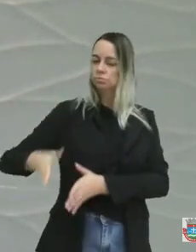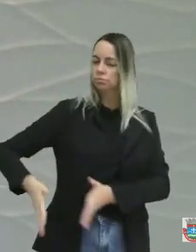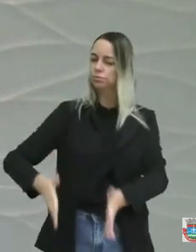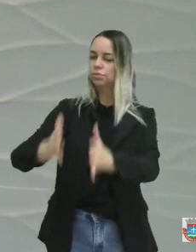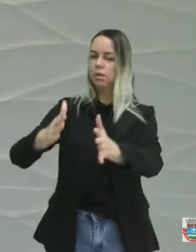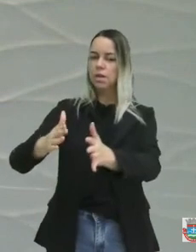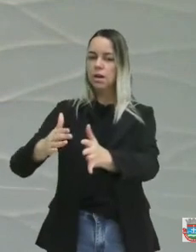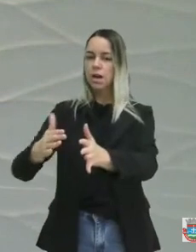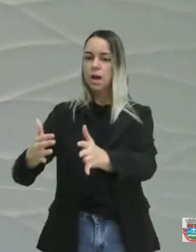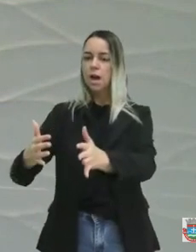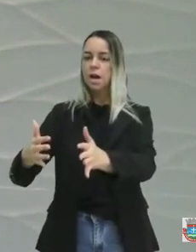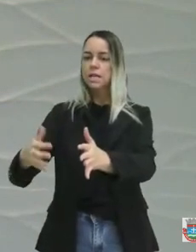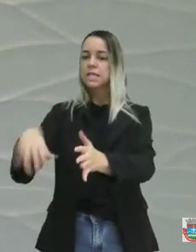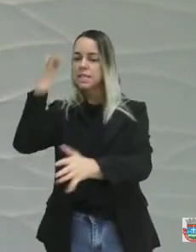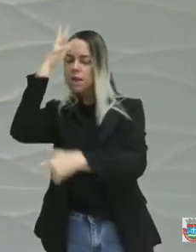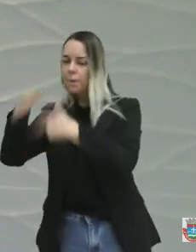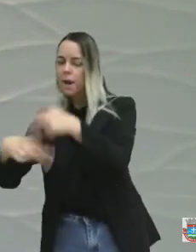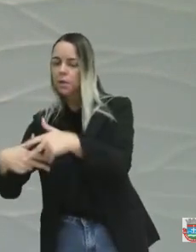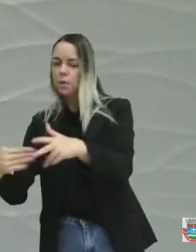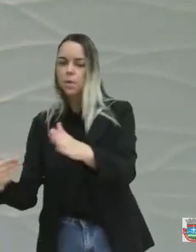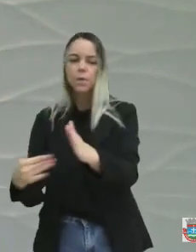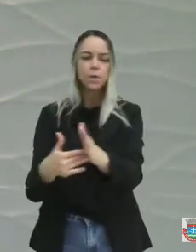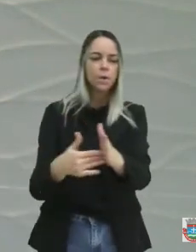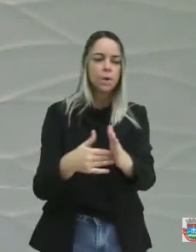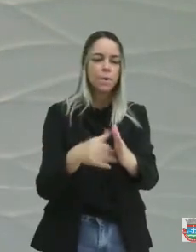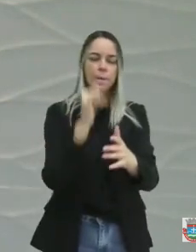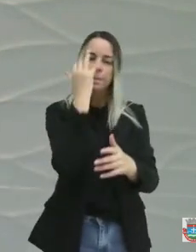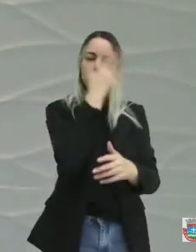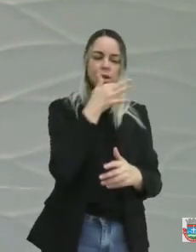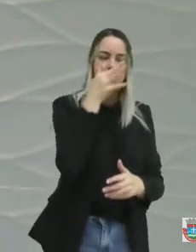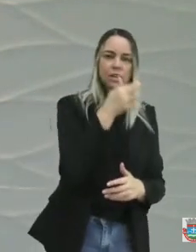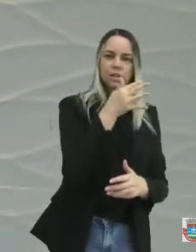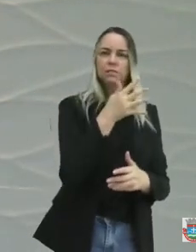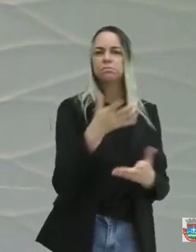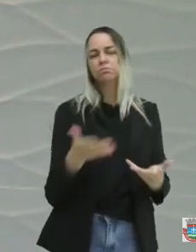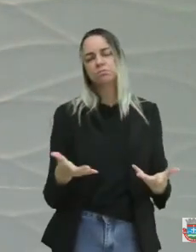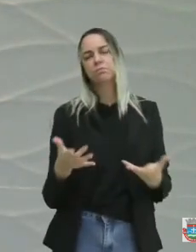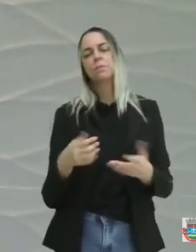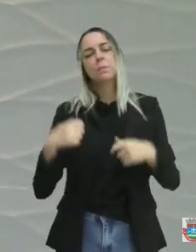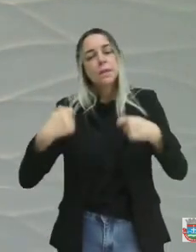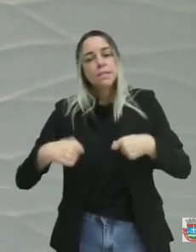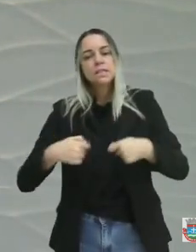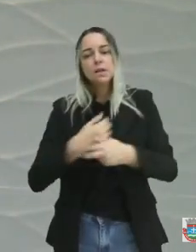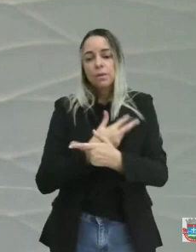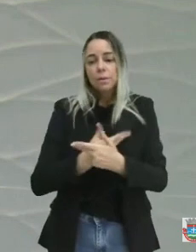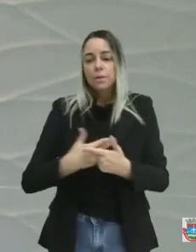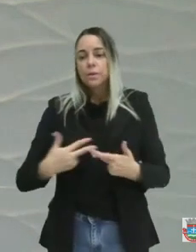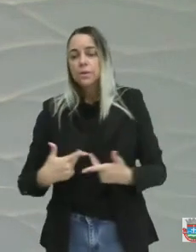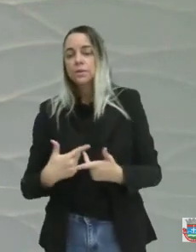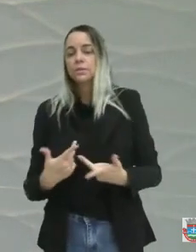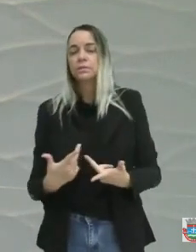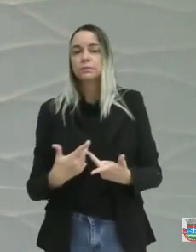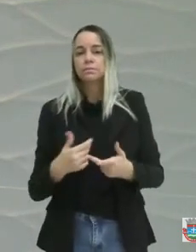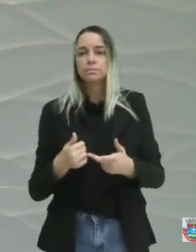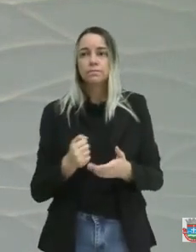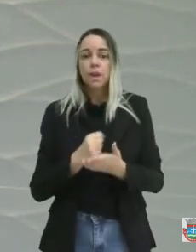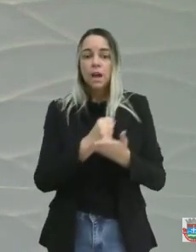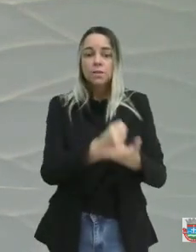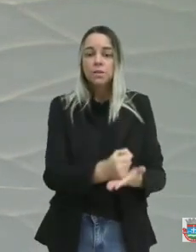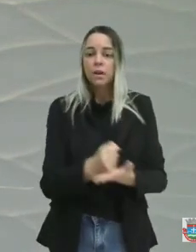a Belo Jardim. Foi preciso essa semana o empresário também colocar material e desinterditar uma avenida daquela,